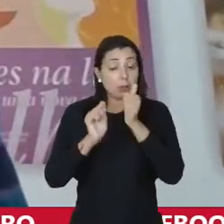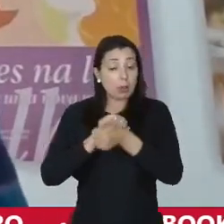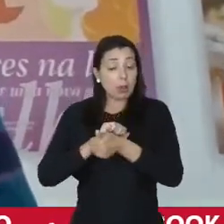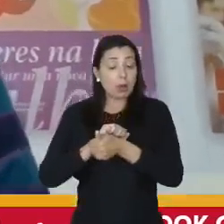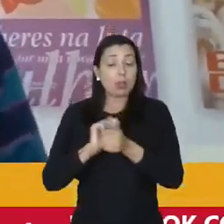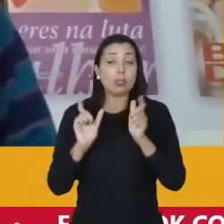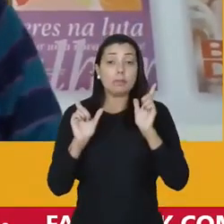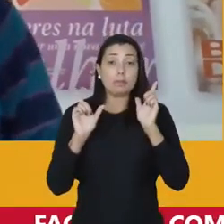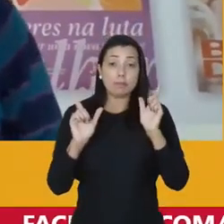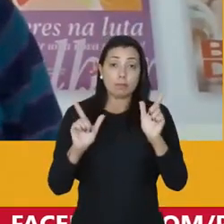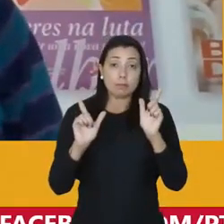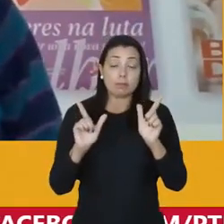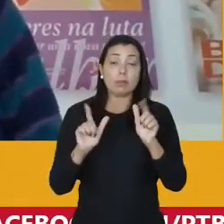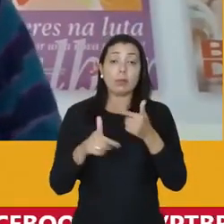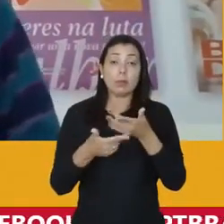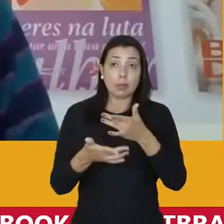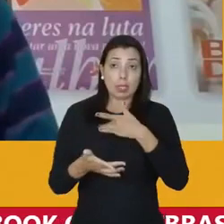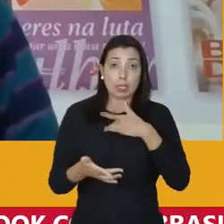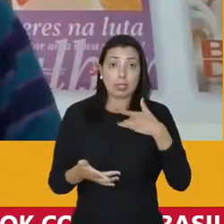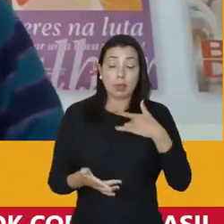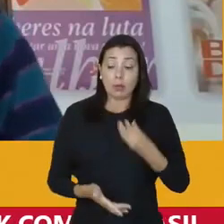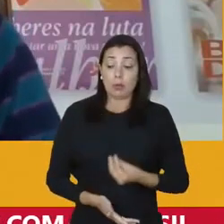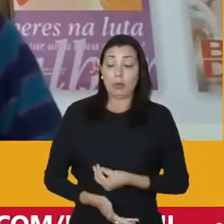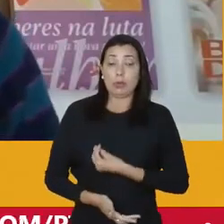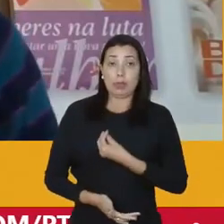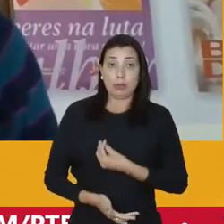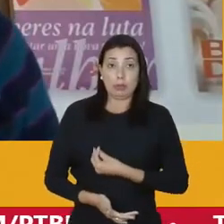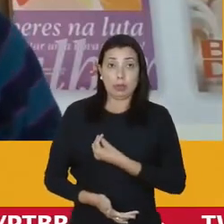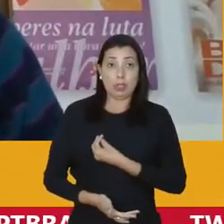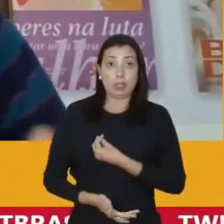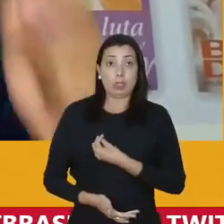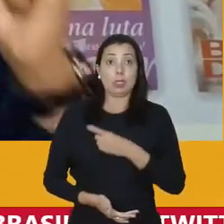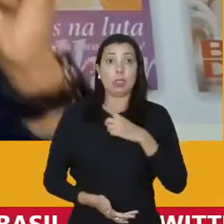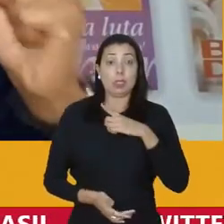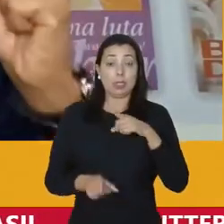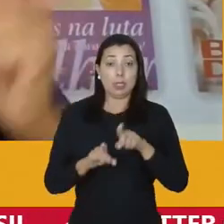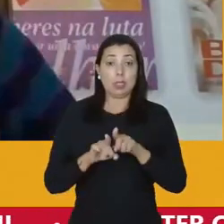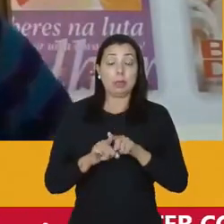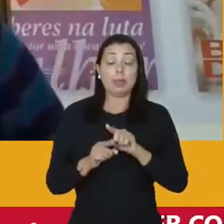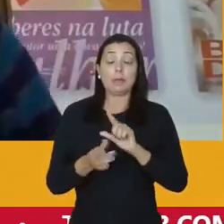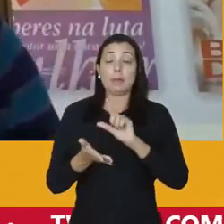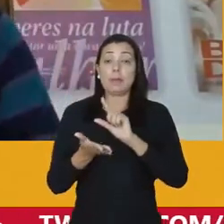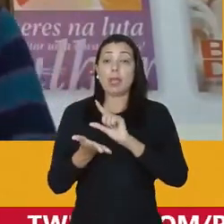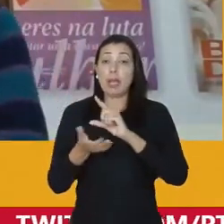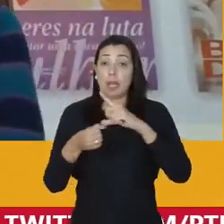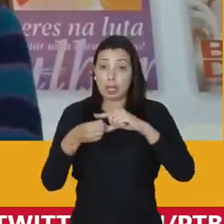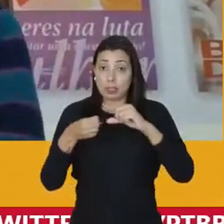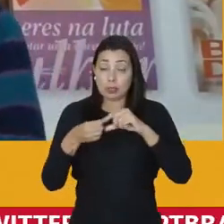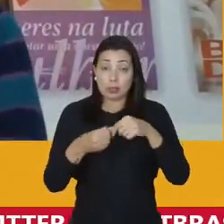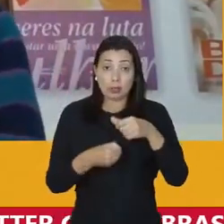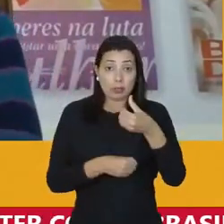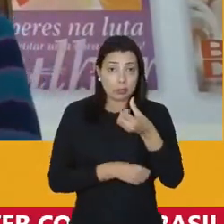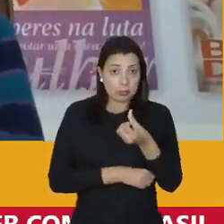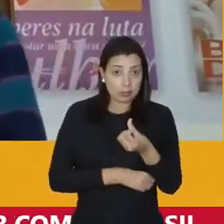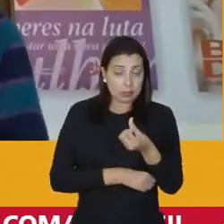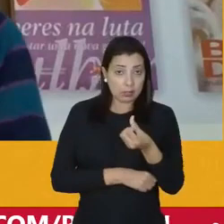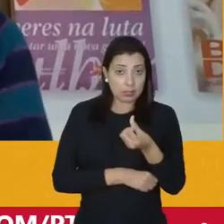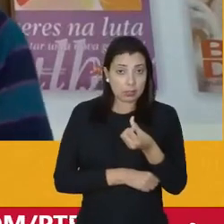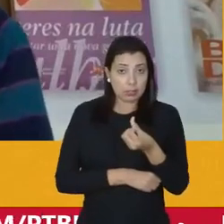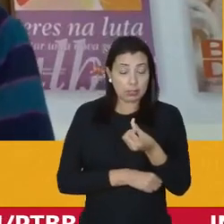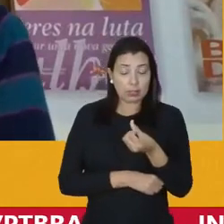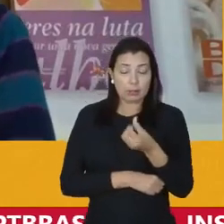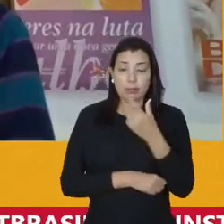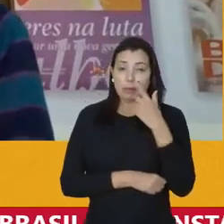Ele tem um capítulo que fala de saúde e vida. E ele tem no seu artigo 16 a